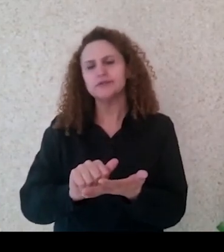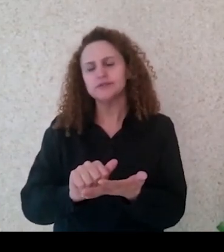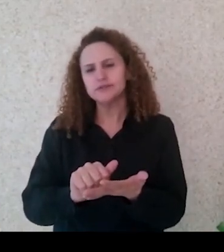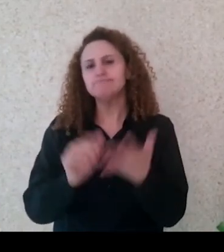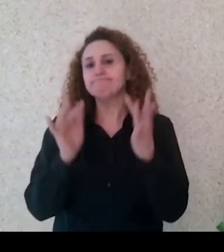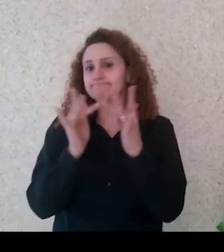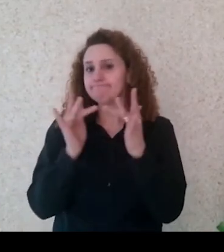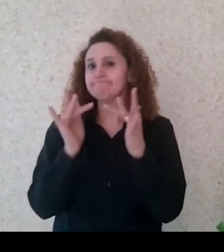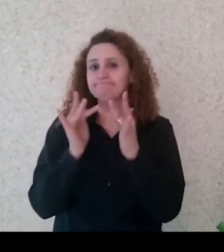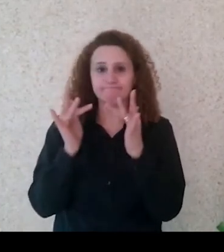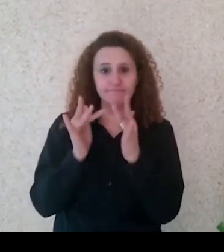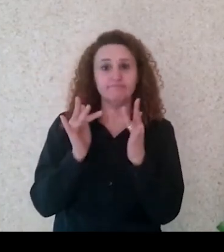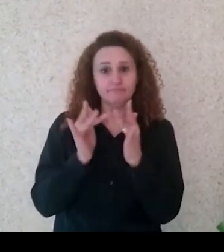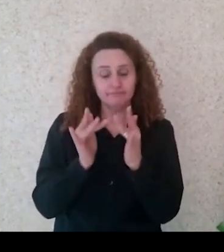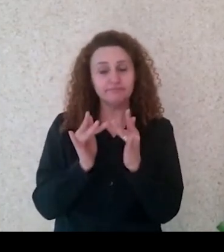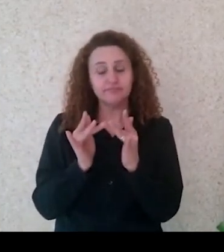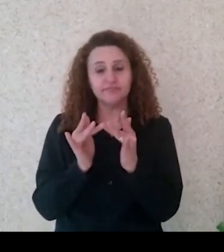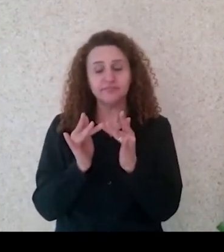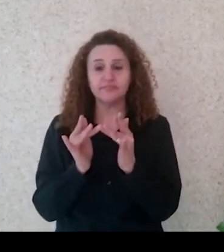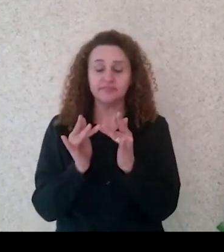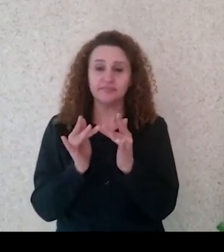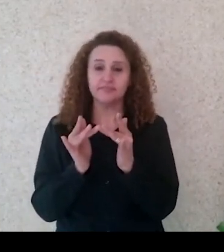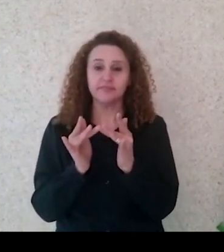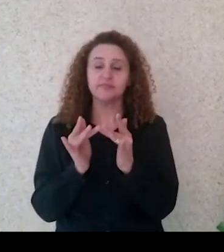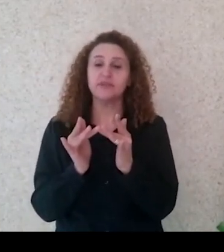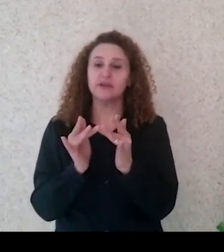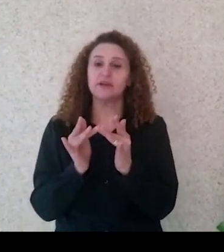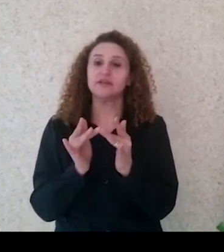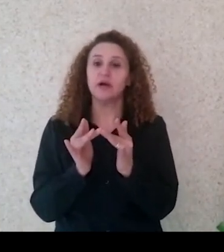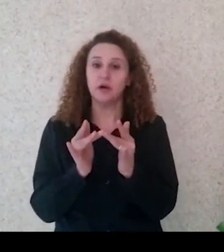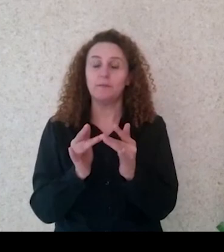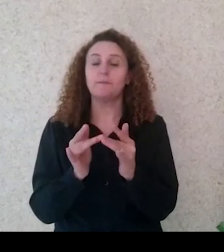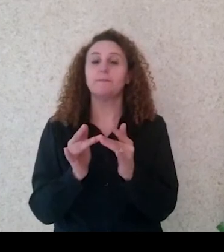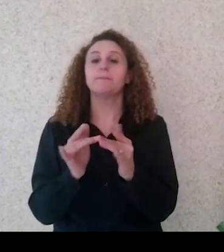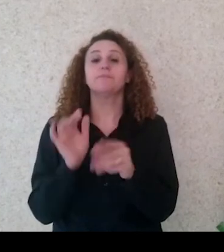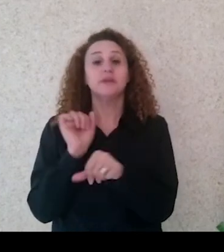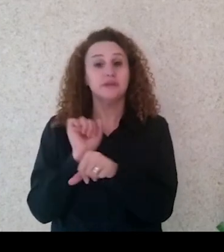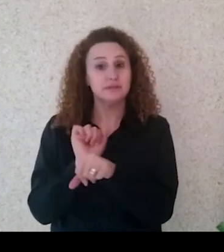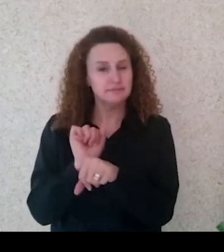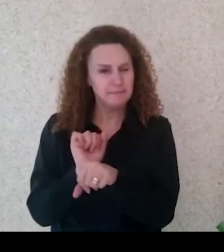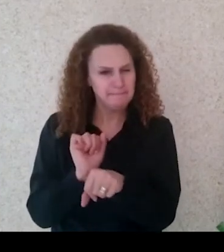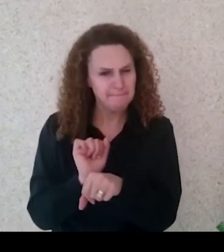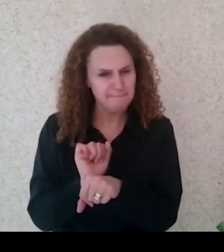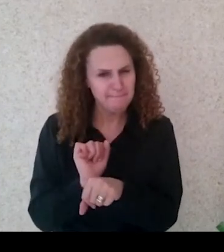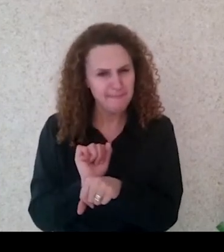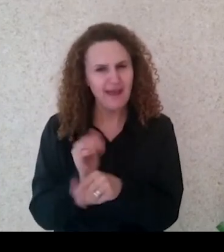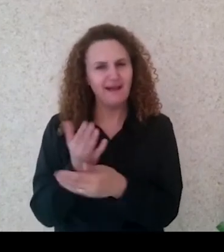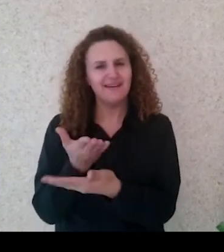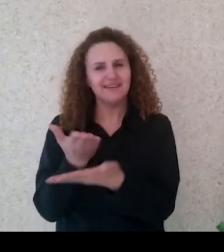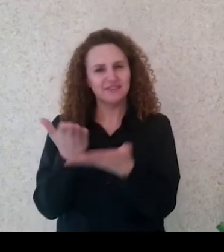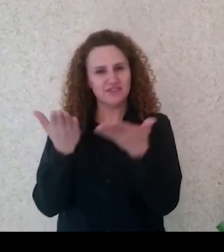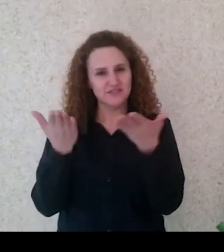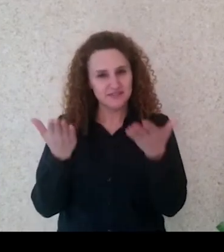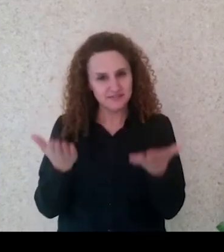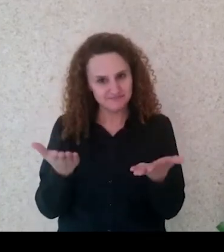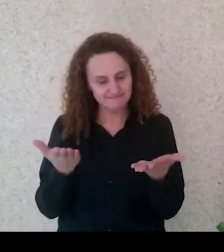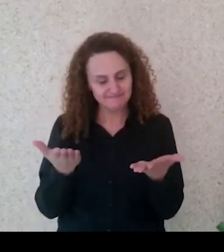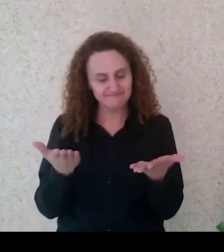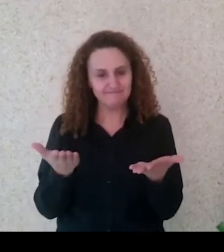contato e vocês não ficarem com dúvida. Espero que vocês tenham um